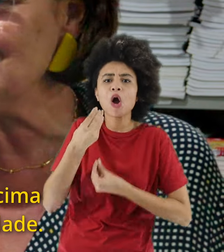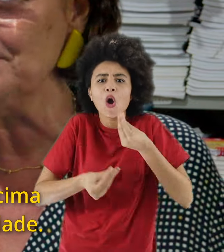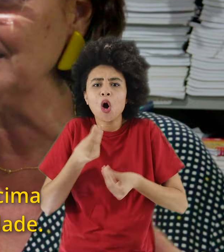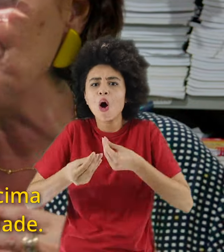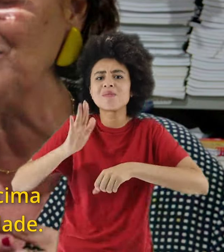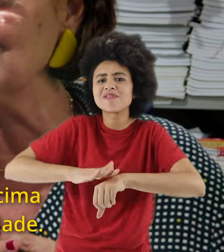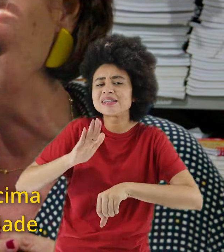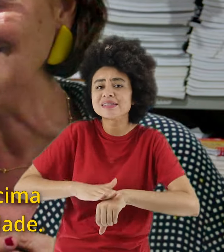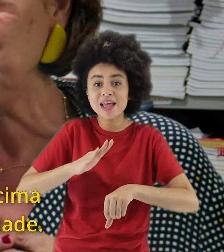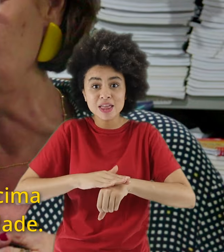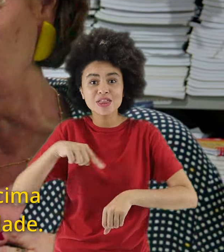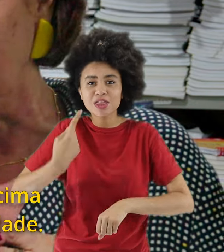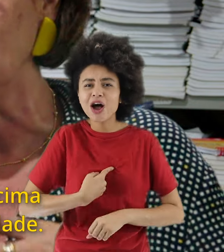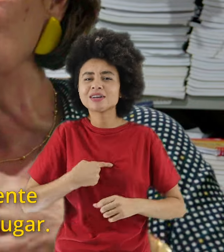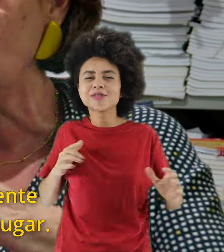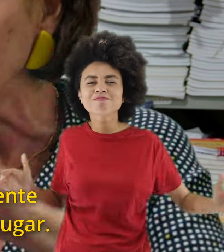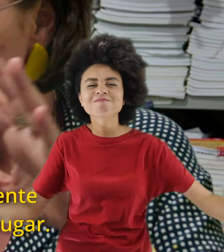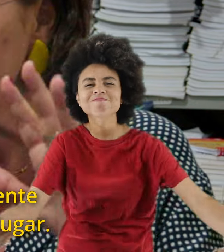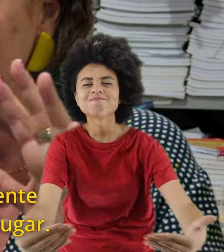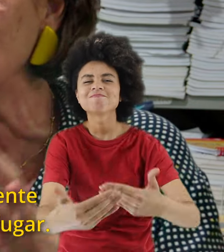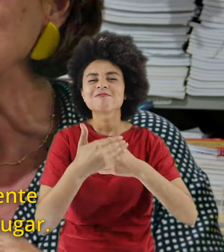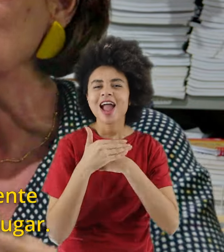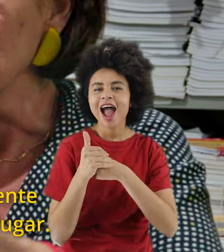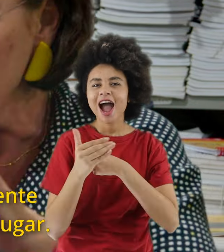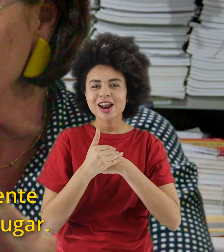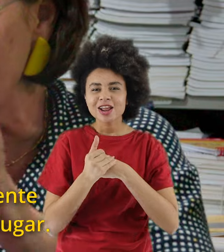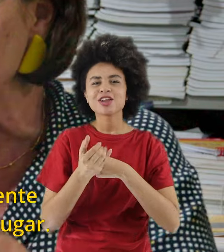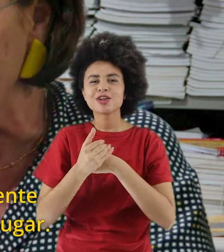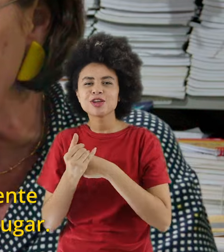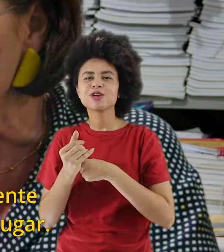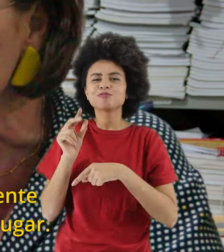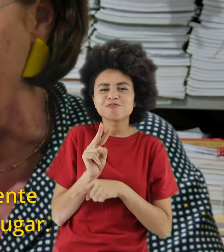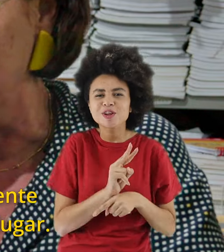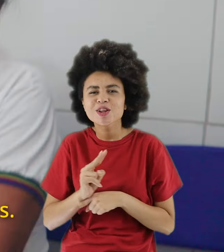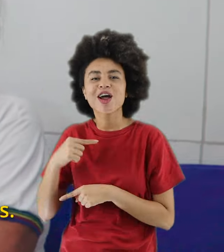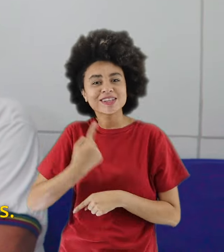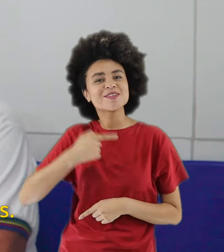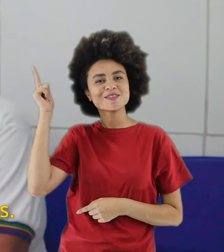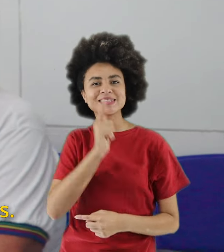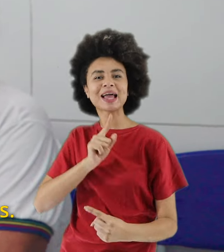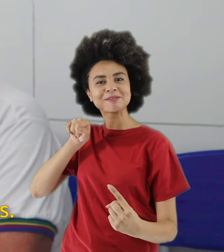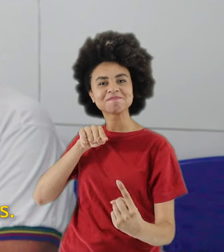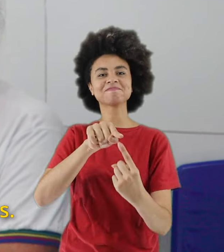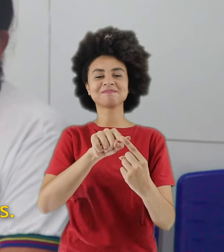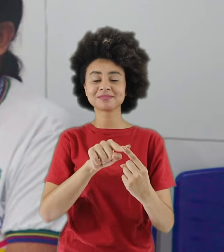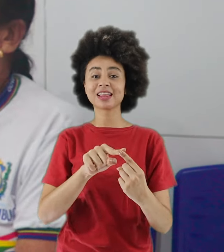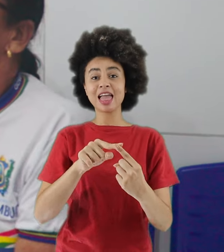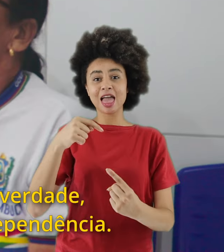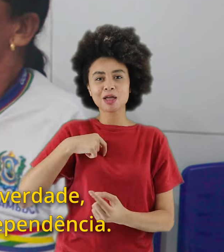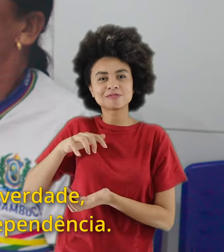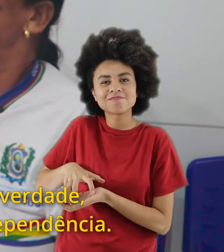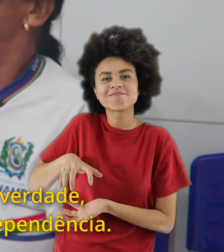trabalha muito em cima da amorosidade, da afetividade. E a gente acha que por aí a gente consegue chegar em algum lugar. Vamos enfrentar 74